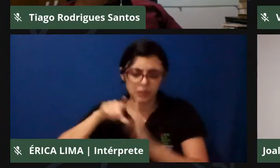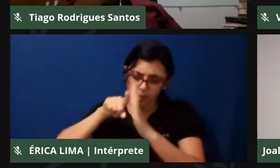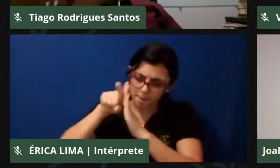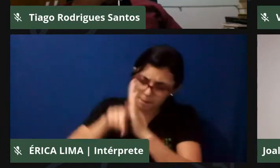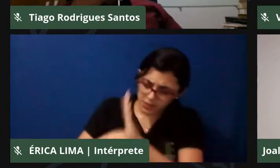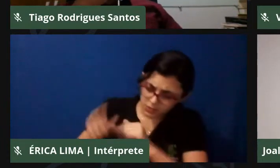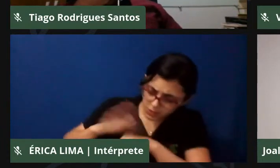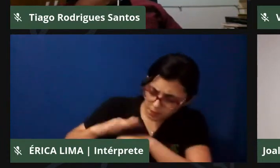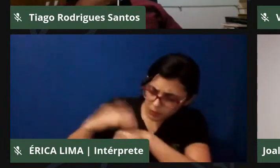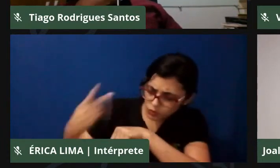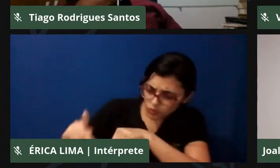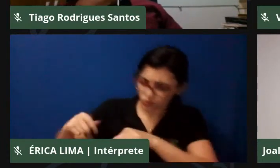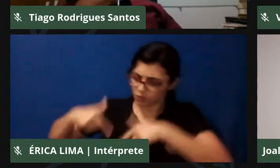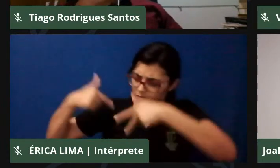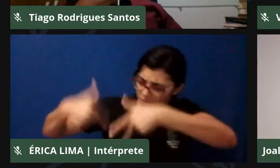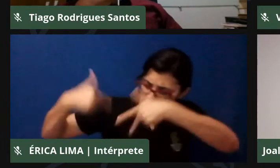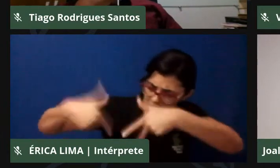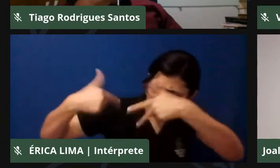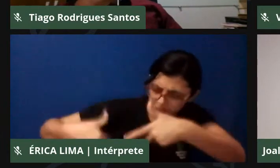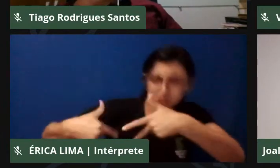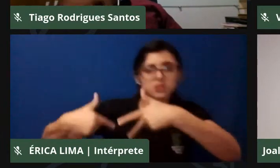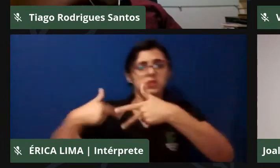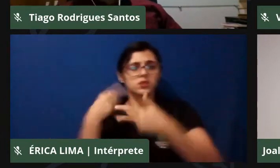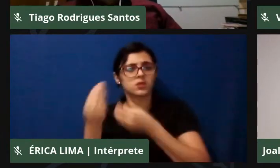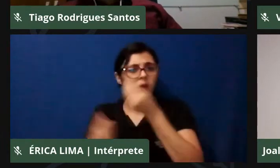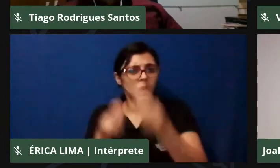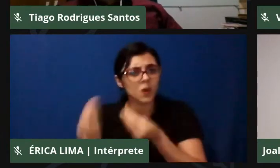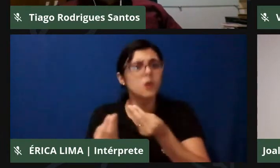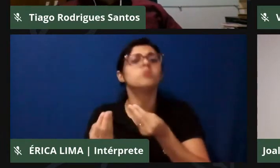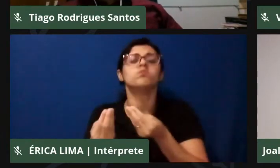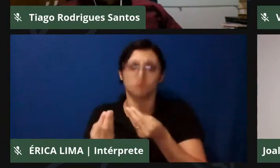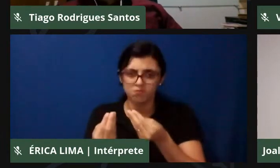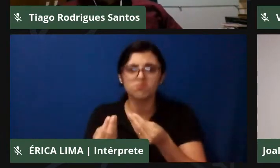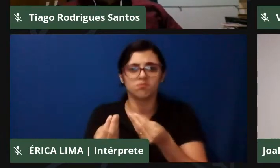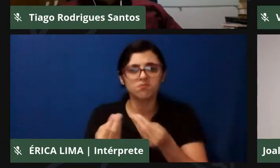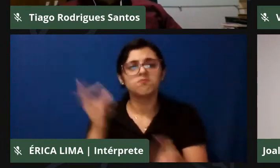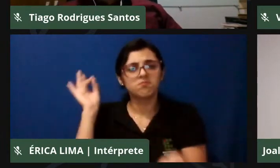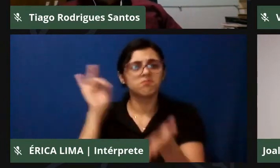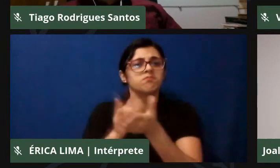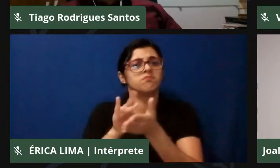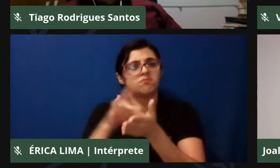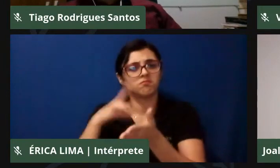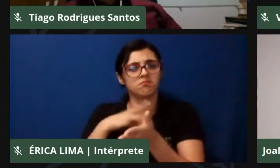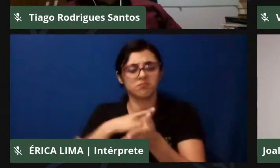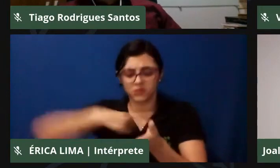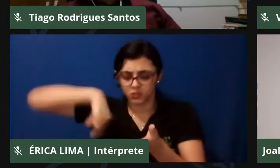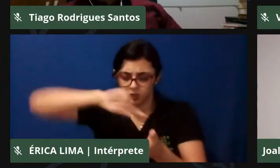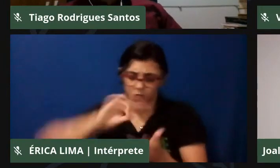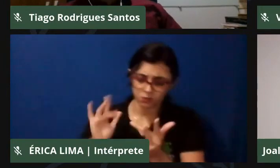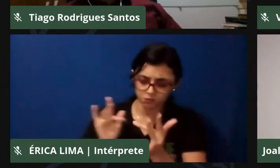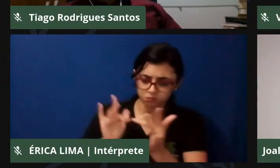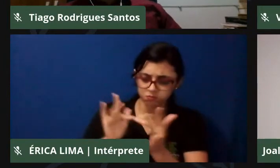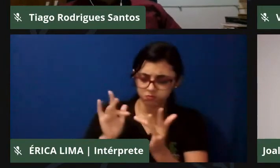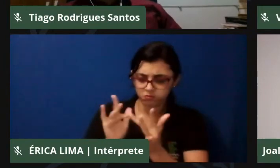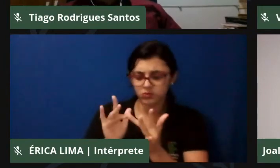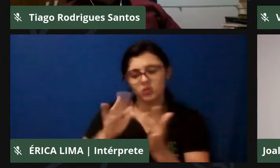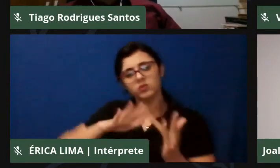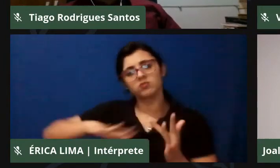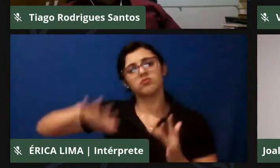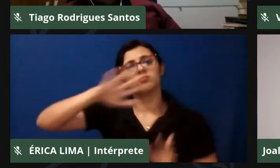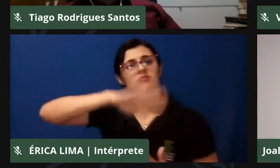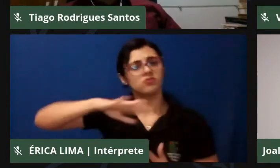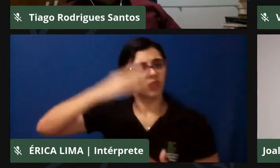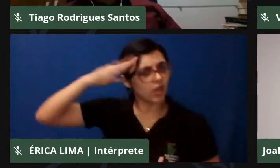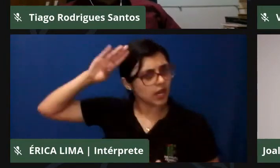militância, do seu ativismo, com certeza isso nos aproxima da universidade, do